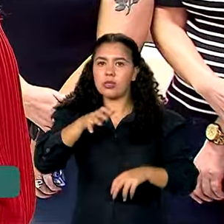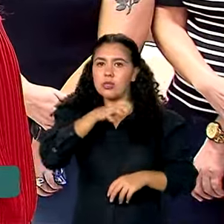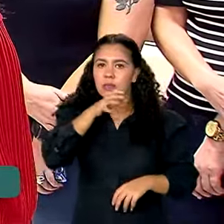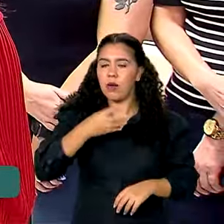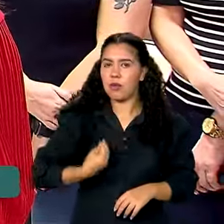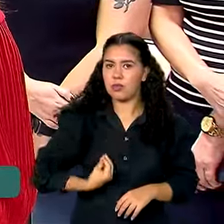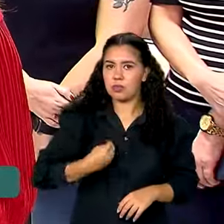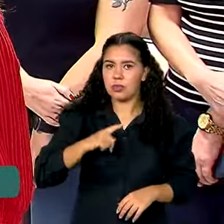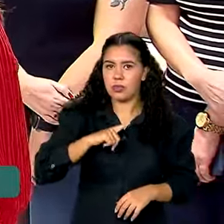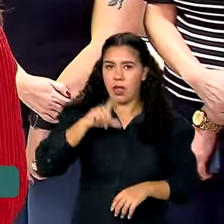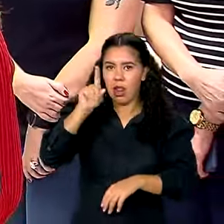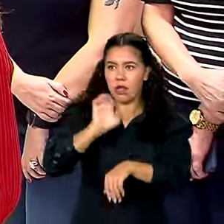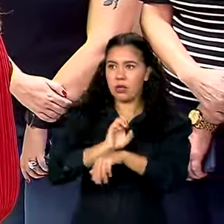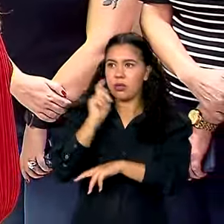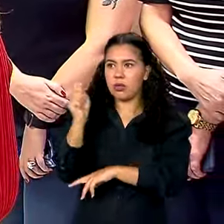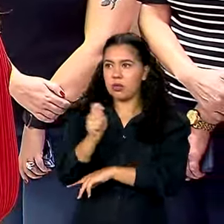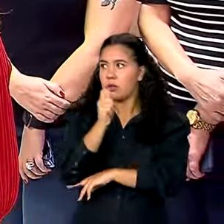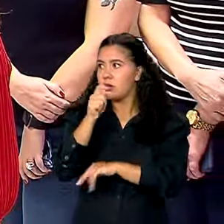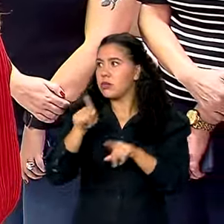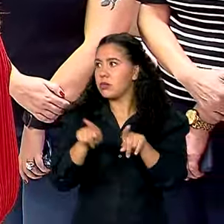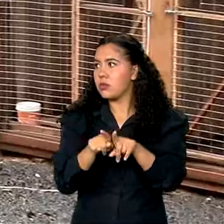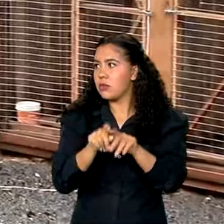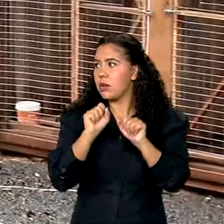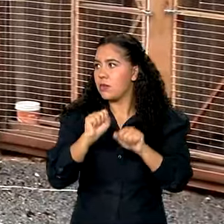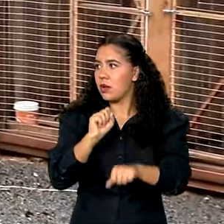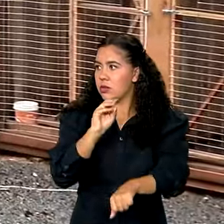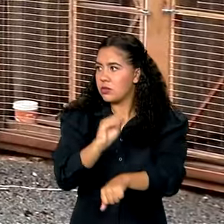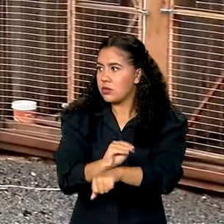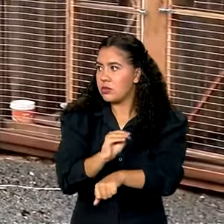e que o Brasil todo possa colaborar com isso.